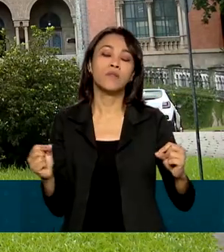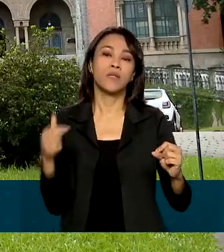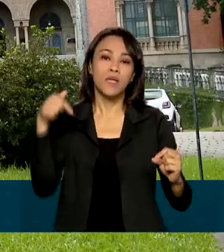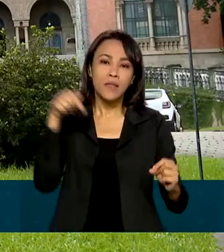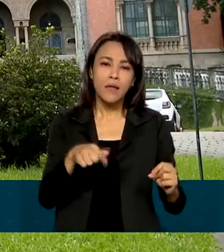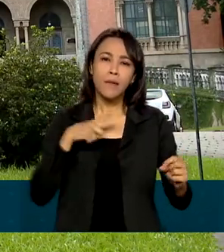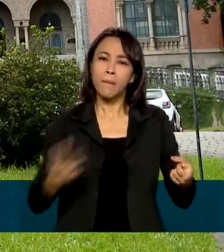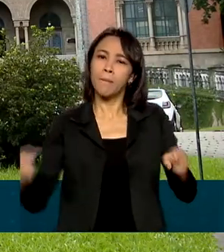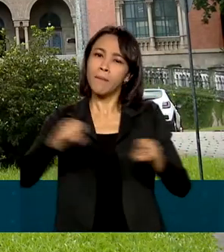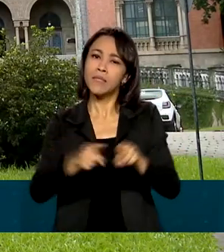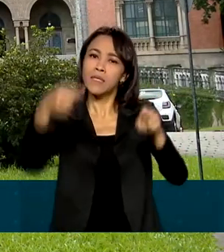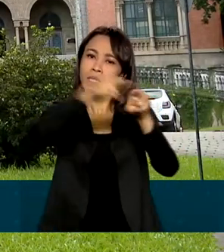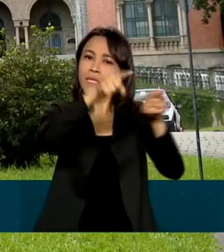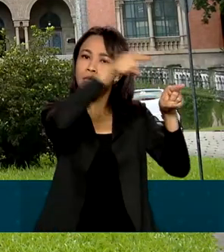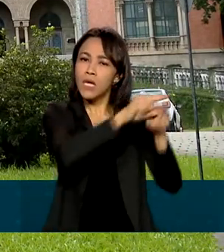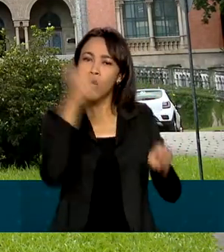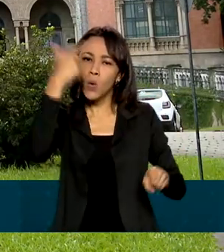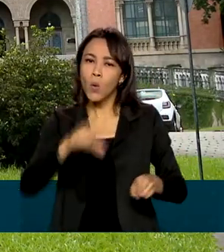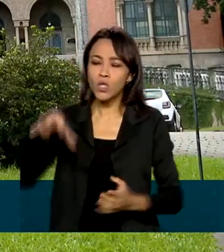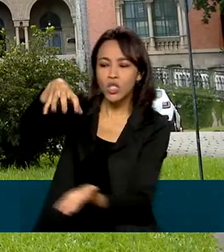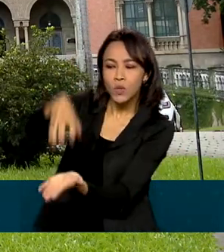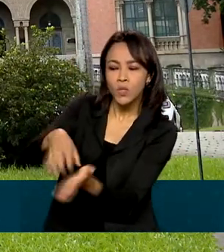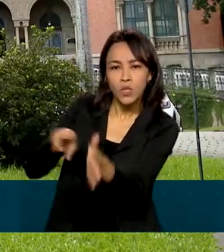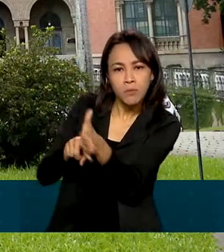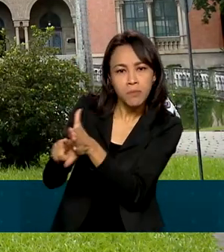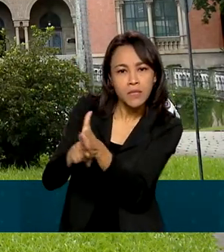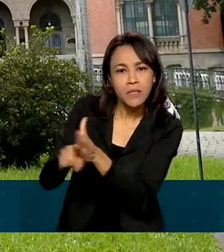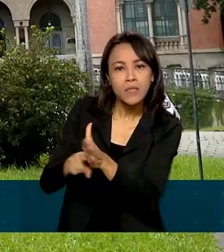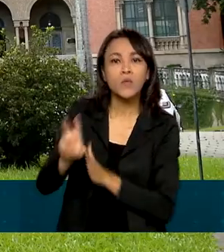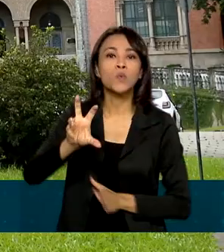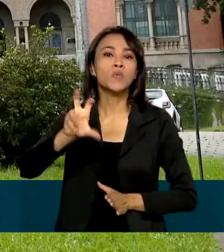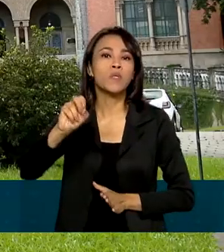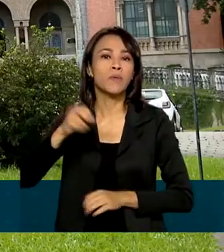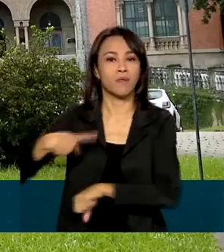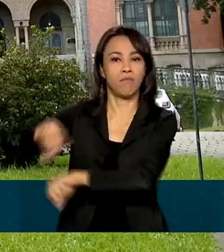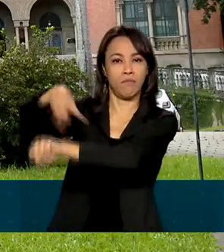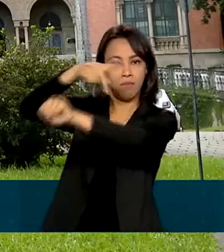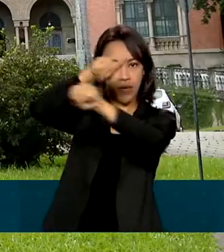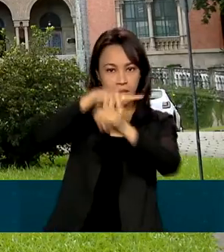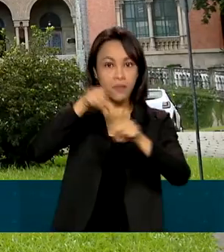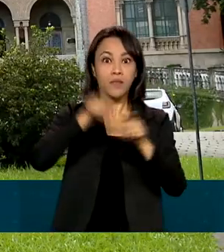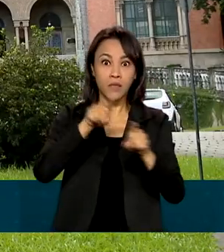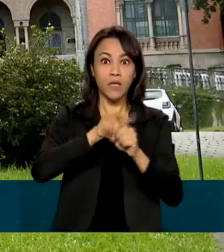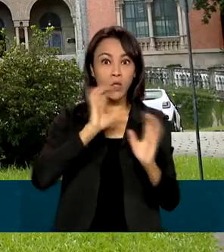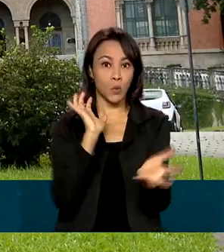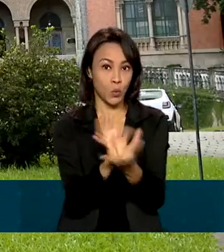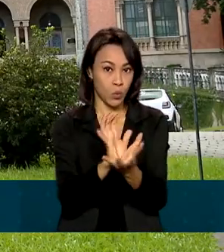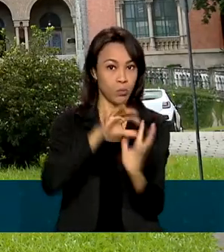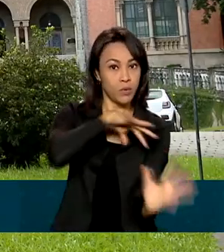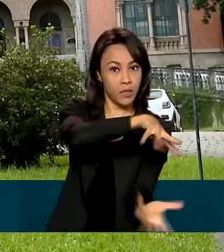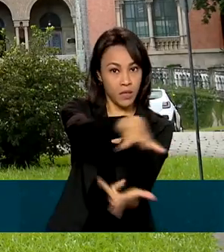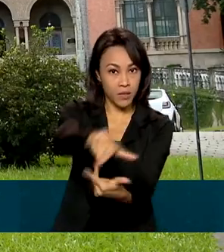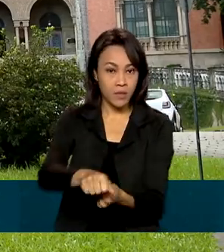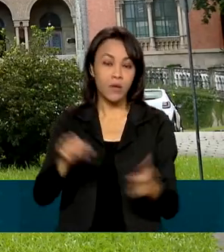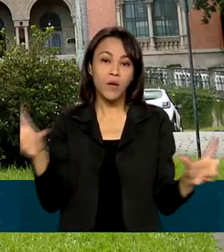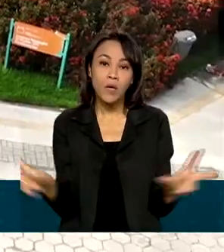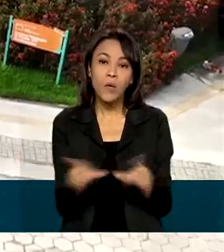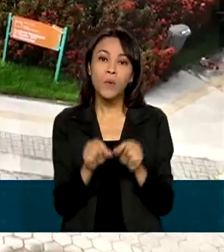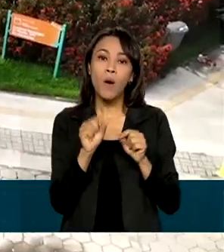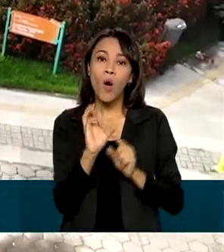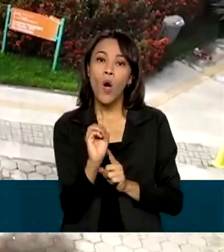realiza parcerias com instituições científicas de 50 países e organizações internacionais, como a OMS.